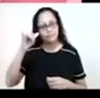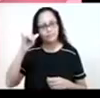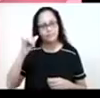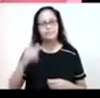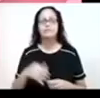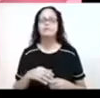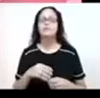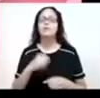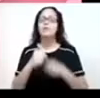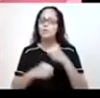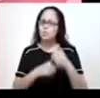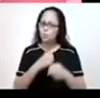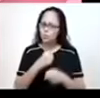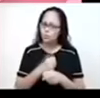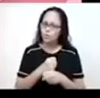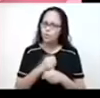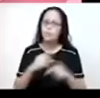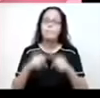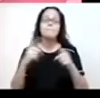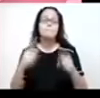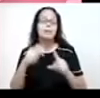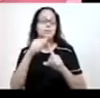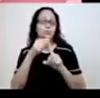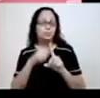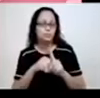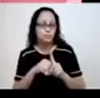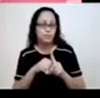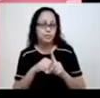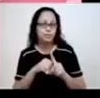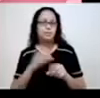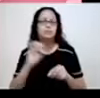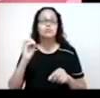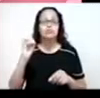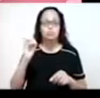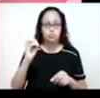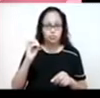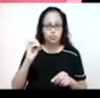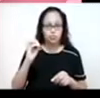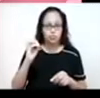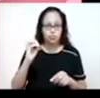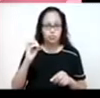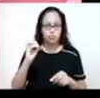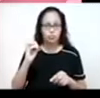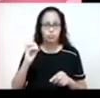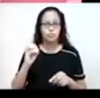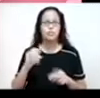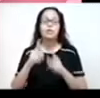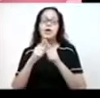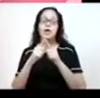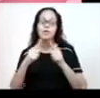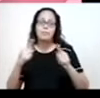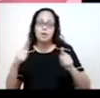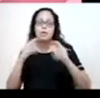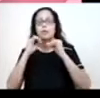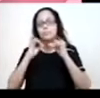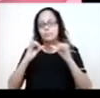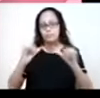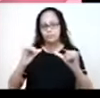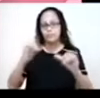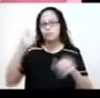deve acontecer durante todo o ano, mas no mês de outubro há uma intensificação a essa campanha de